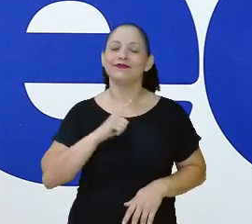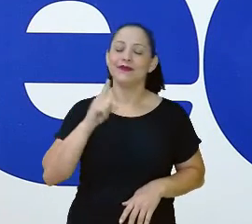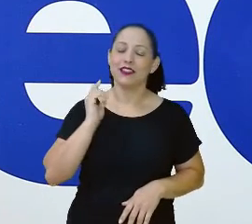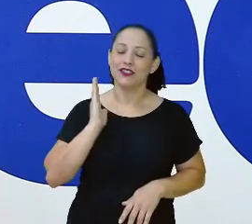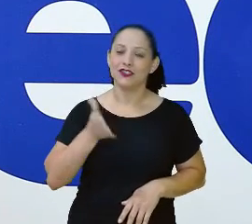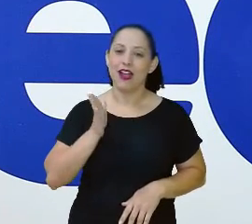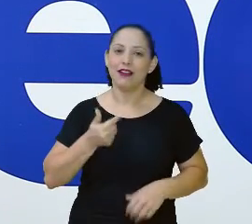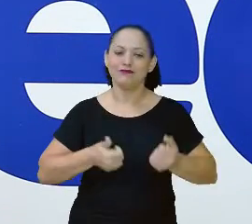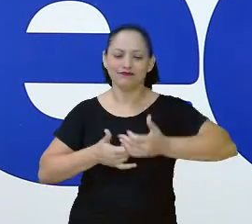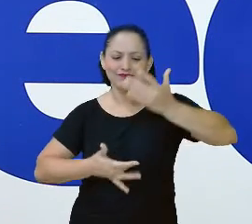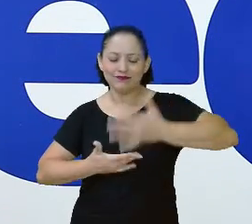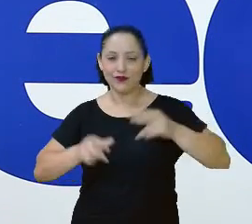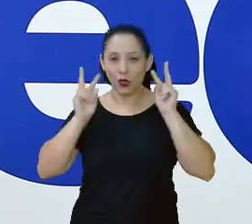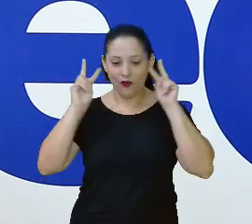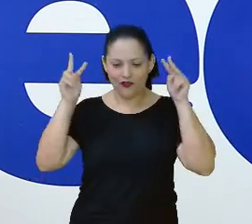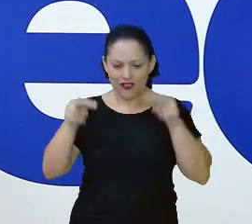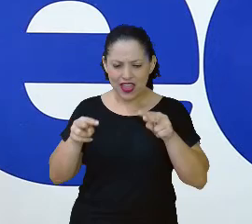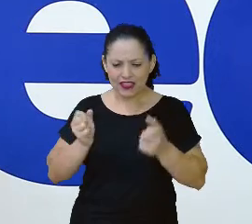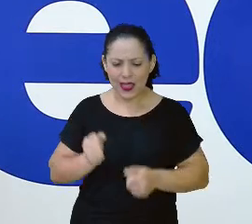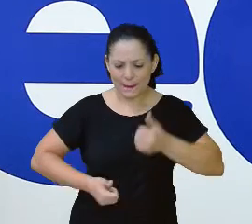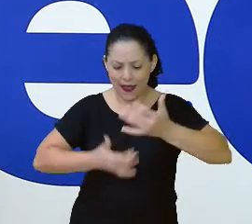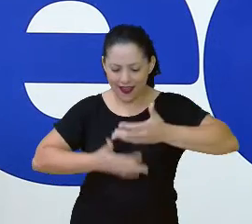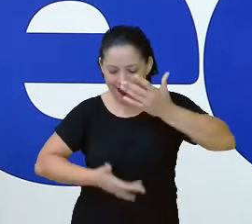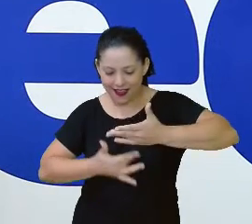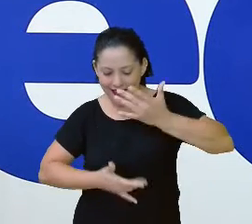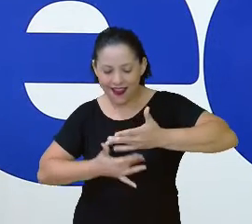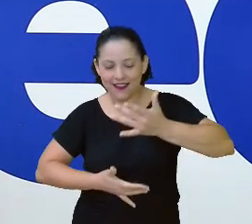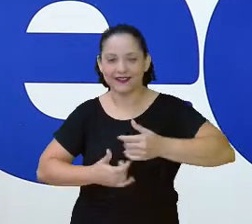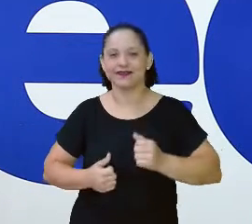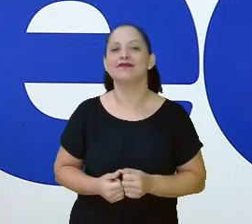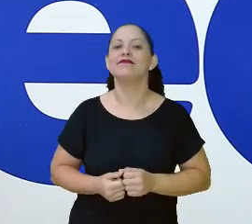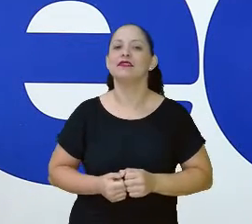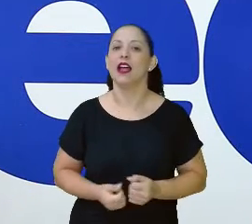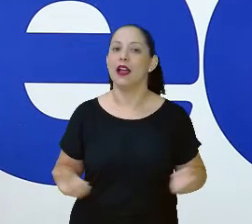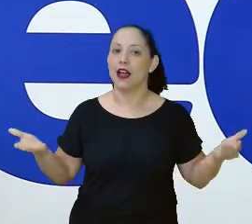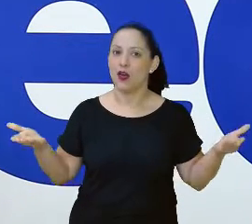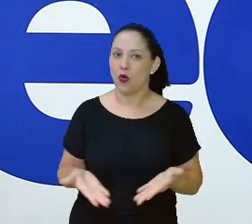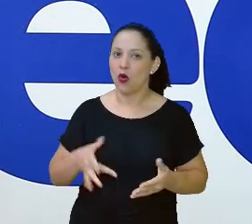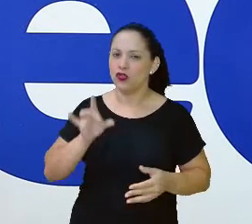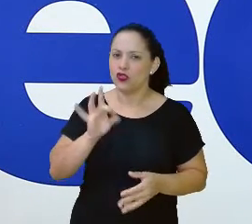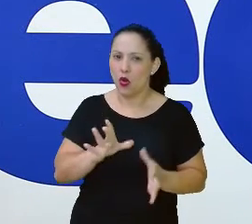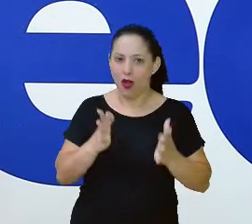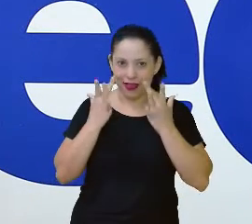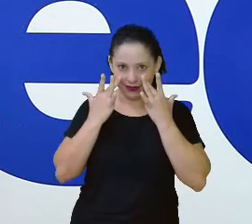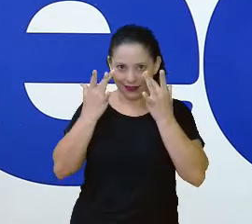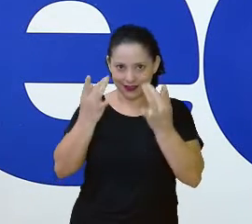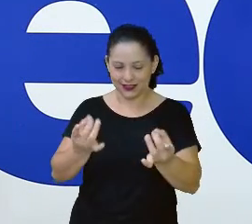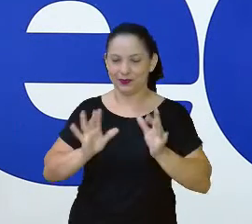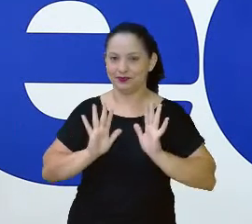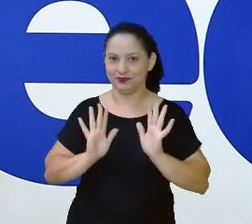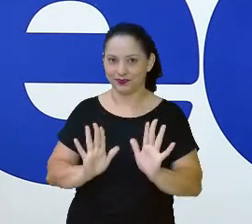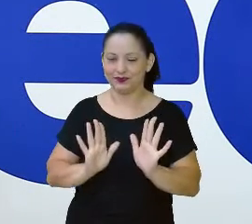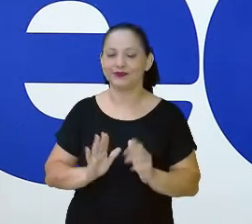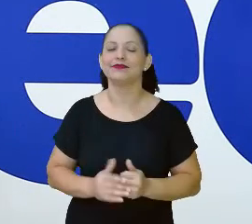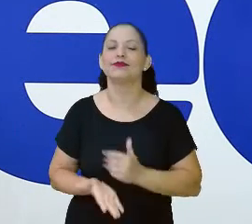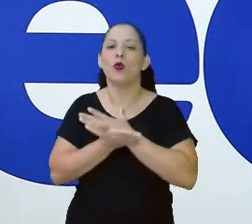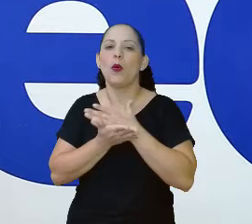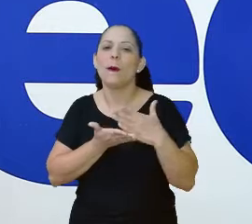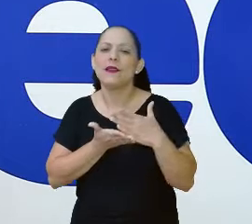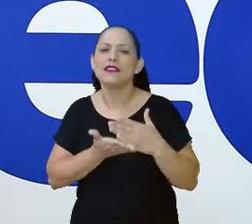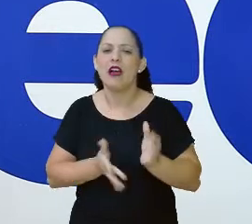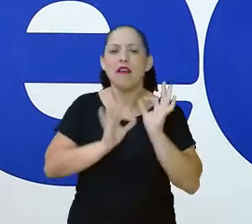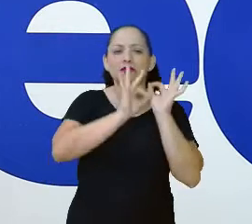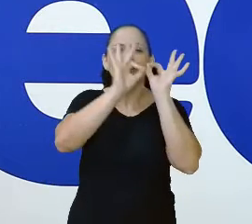acompanhando os comentários, já, de quem está chegando por aqui. Por enquanto, está todo mundo prestando atenção, já começando o dia